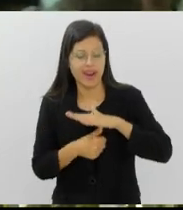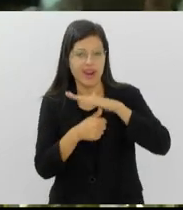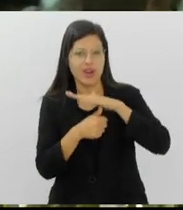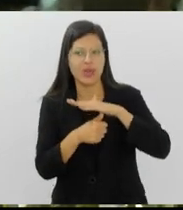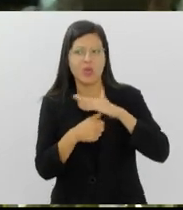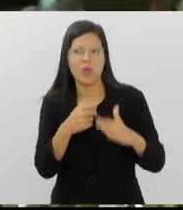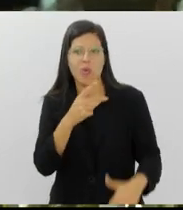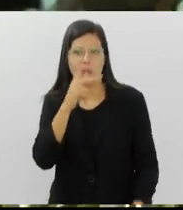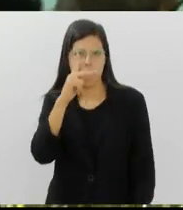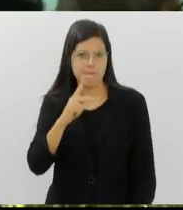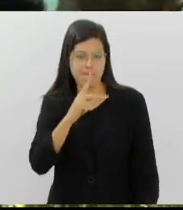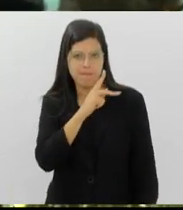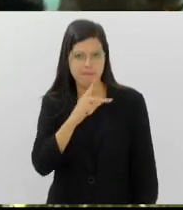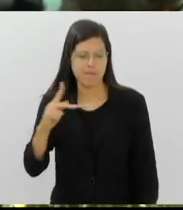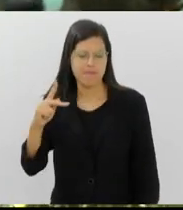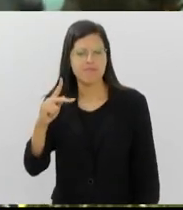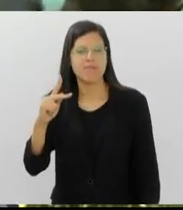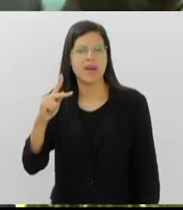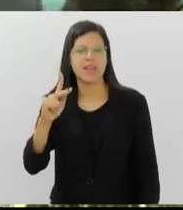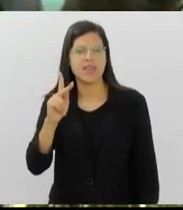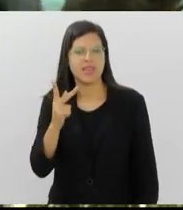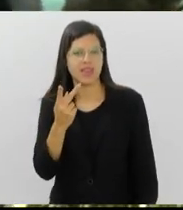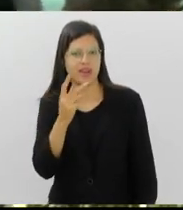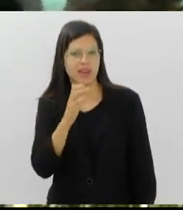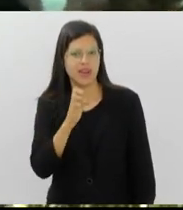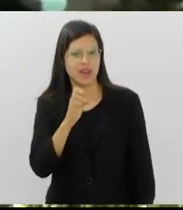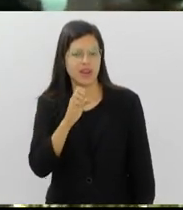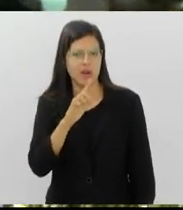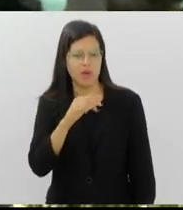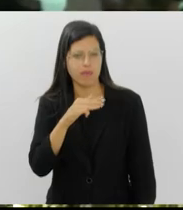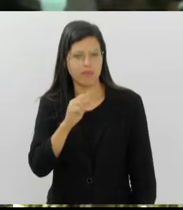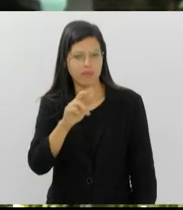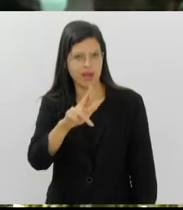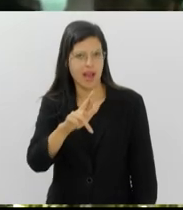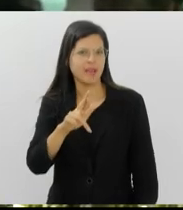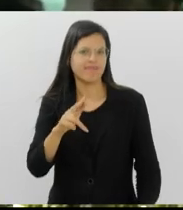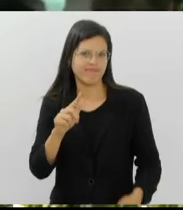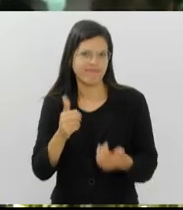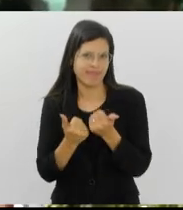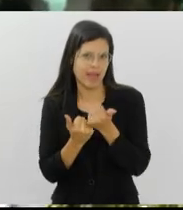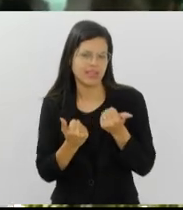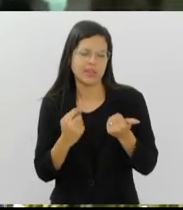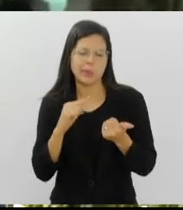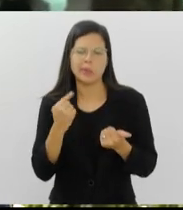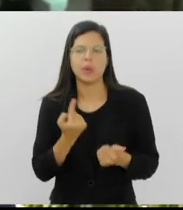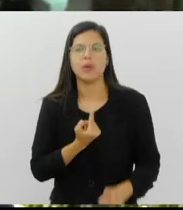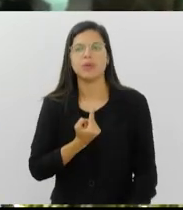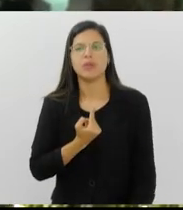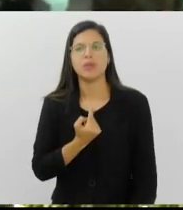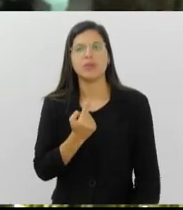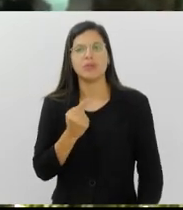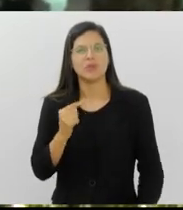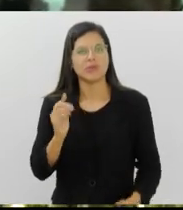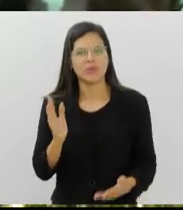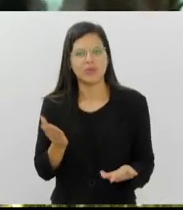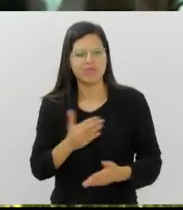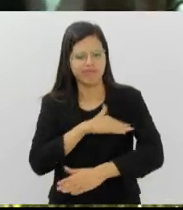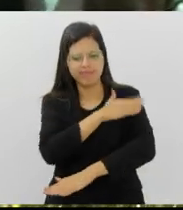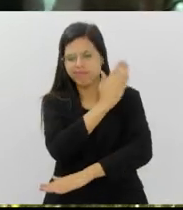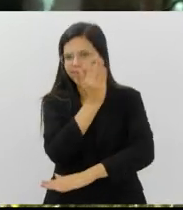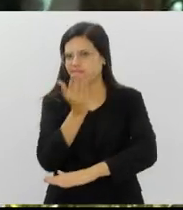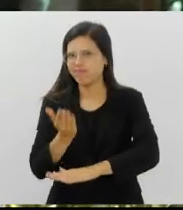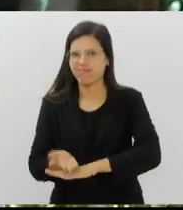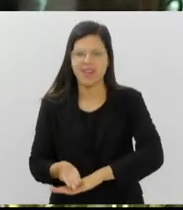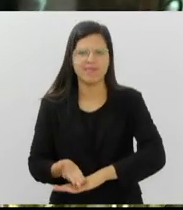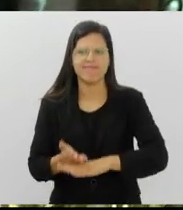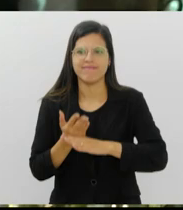Padre Omar, que é um parceiro nosso, o Santuário é um parceiro nosso. Enfim, hoje é um dia de festa que se estende ao longo de todo o dia. E a importância